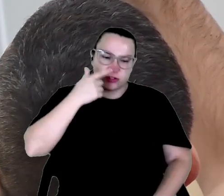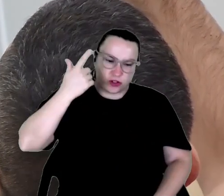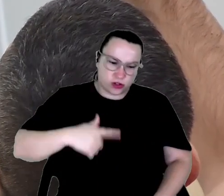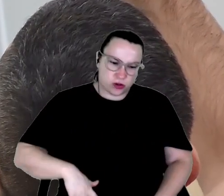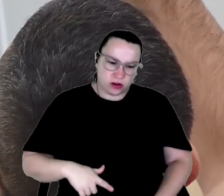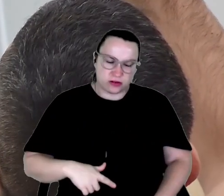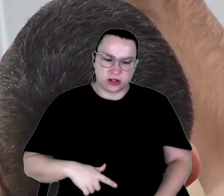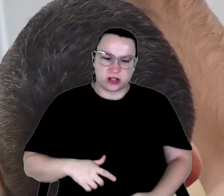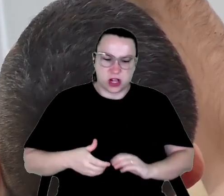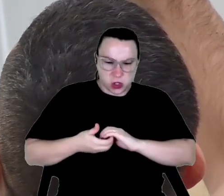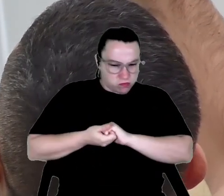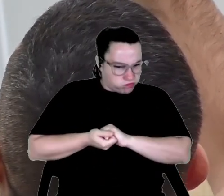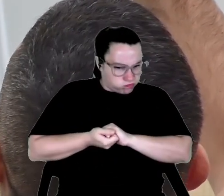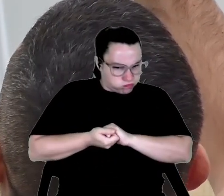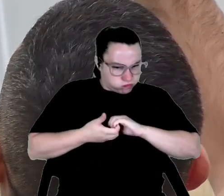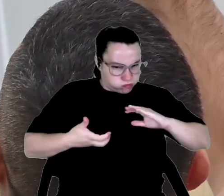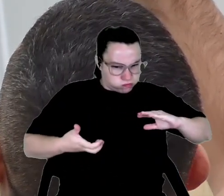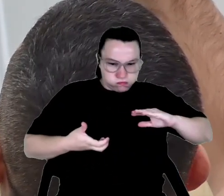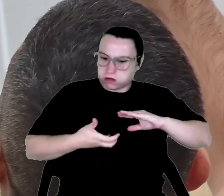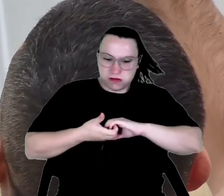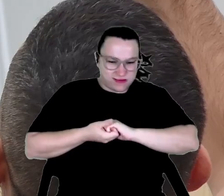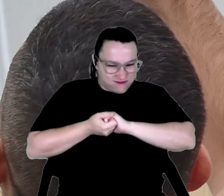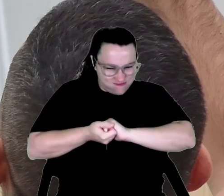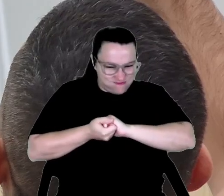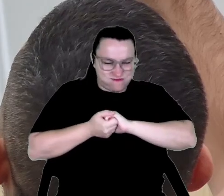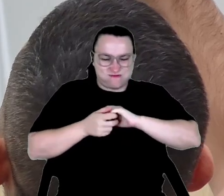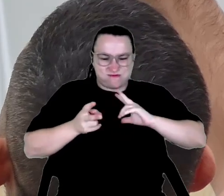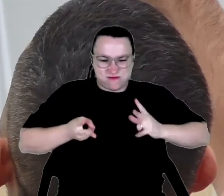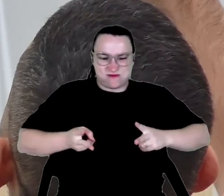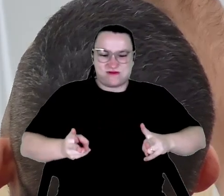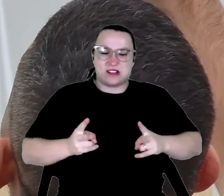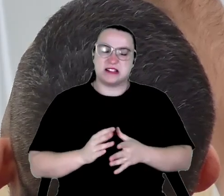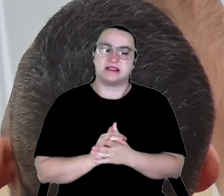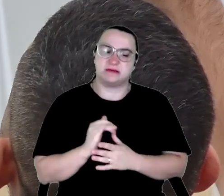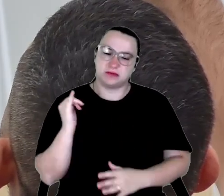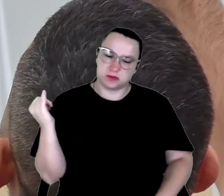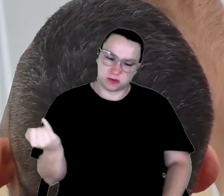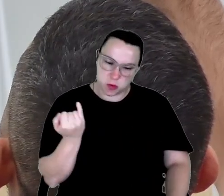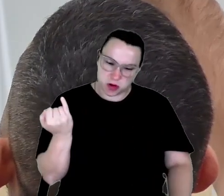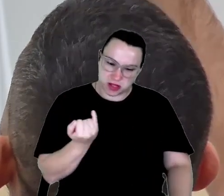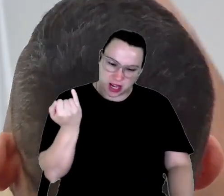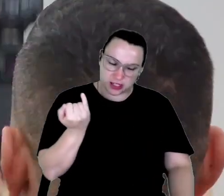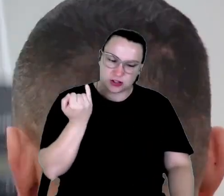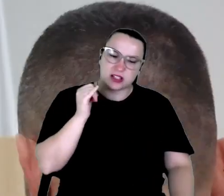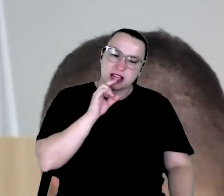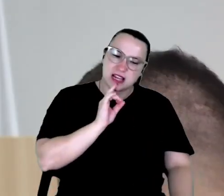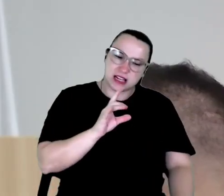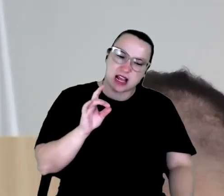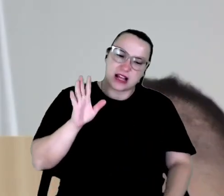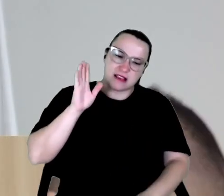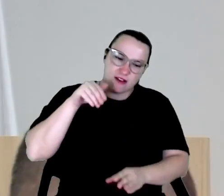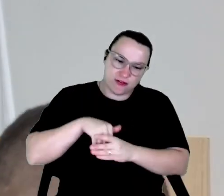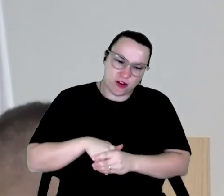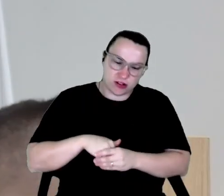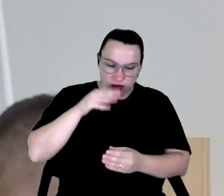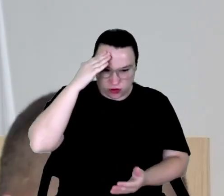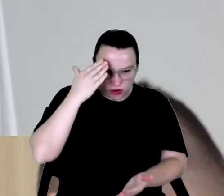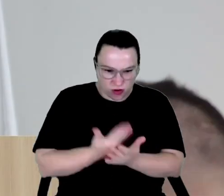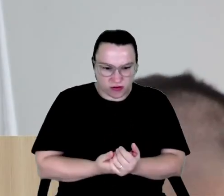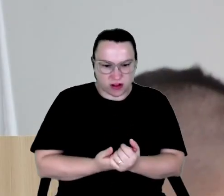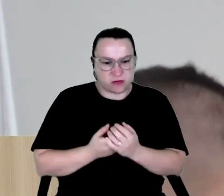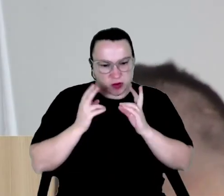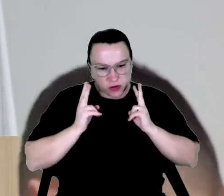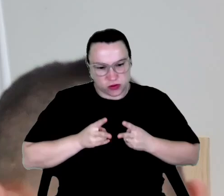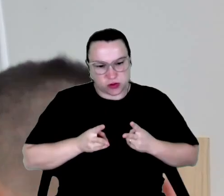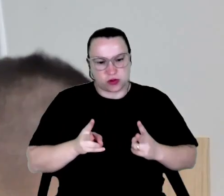soltar da minha mão. É muito importante cada voto que vocês me deram de confiança para que eu continuasse